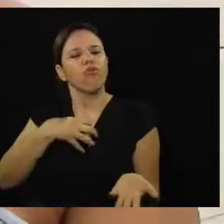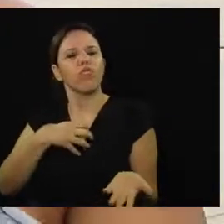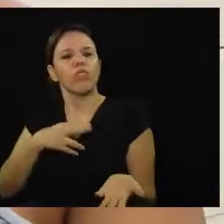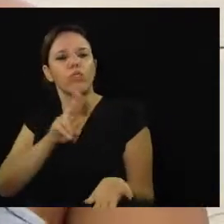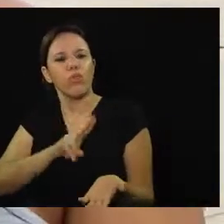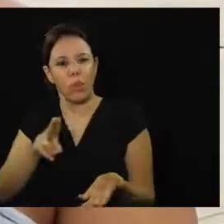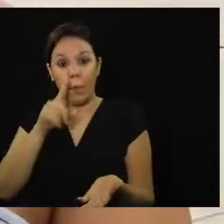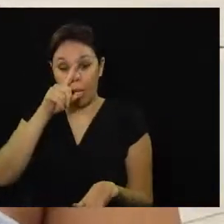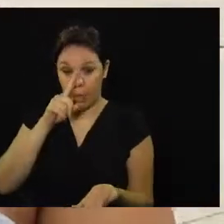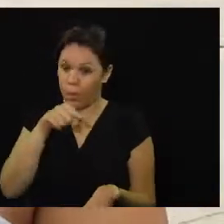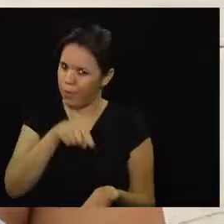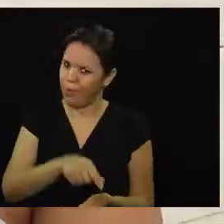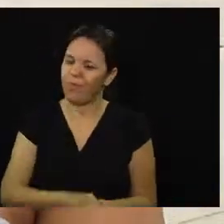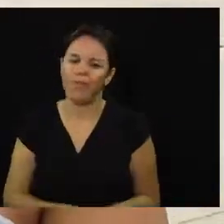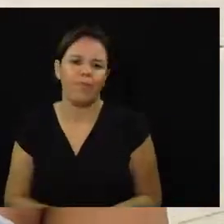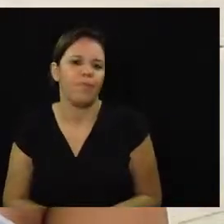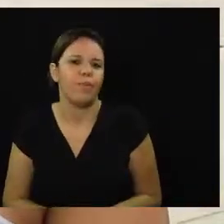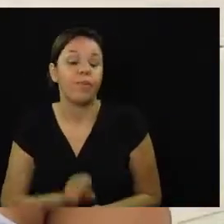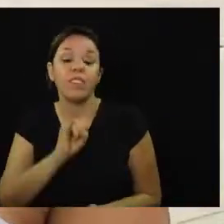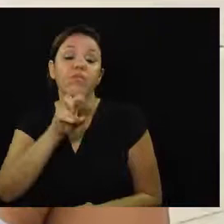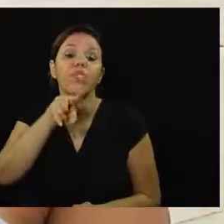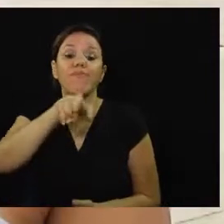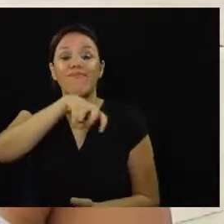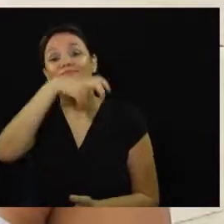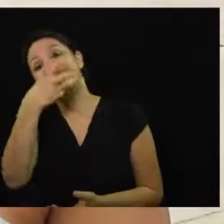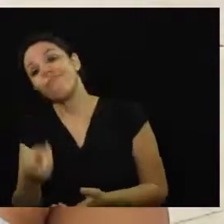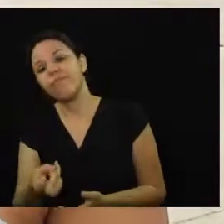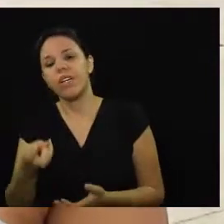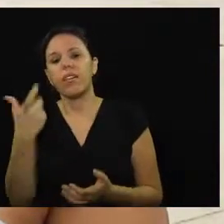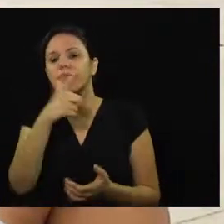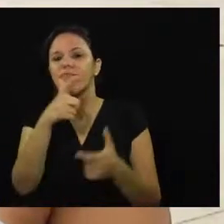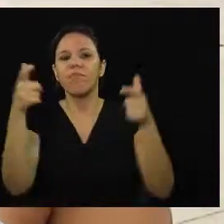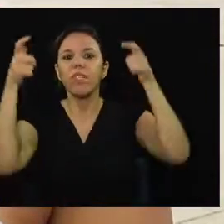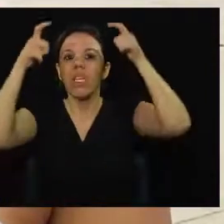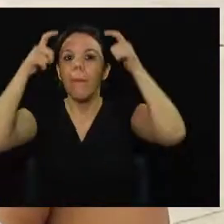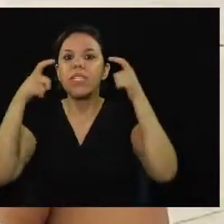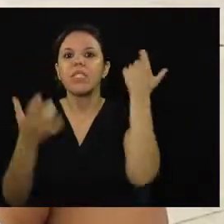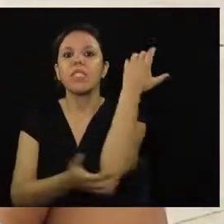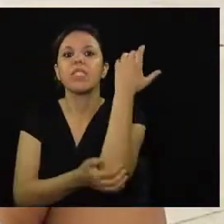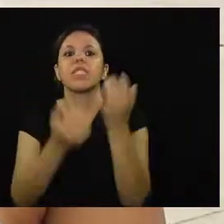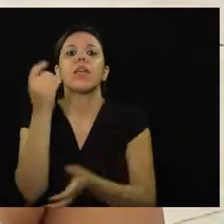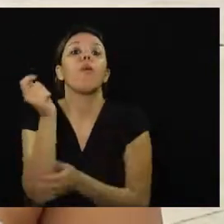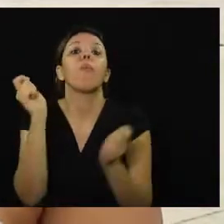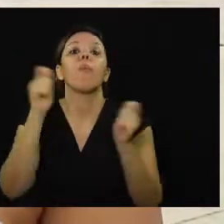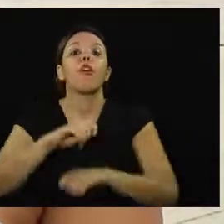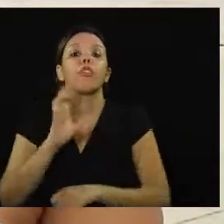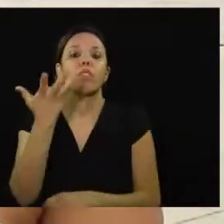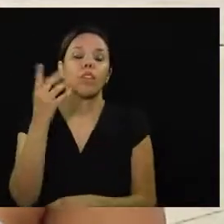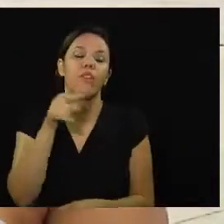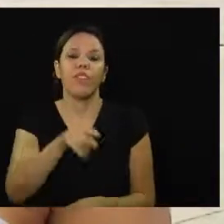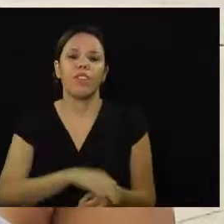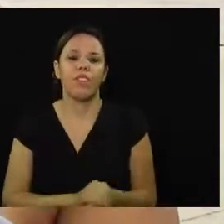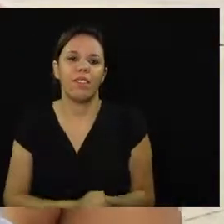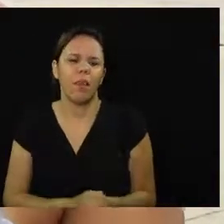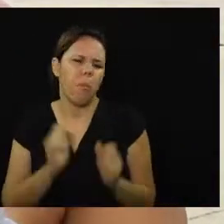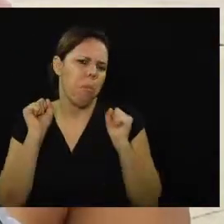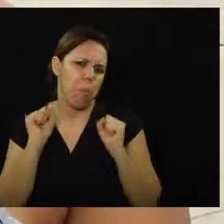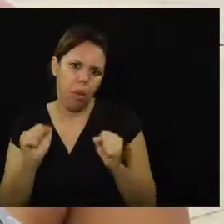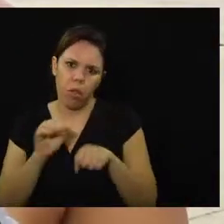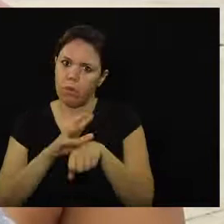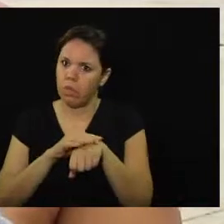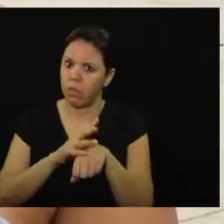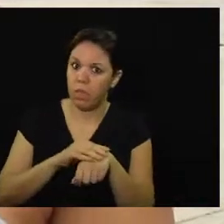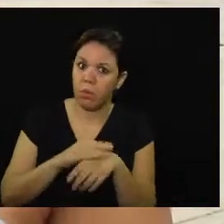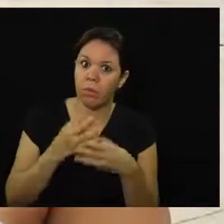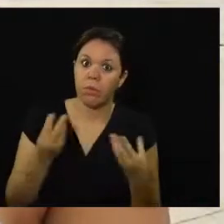pouco difícil e um pouco perigoso também. E se você cair sem um capacete sem uma cotoveleira o que pode acontecer com você? Ah, pode se